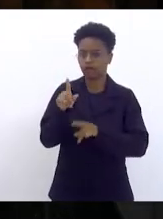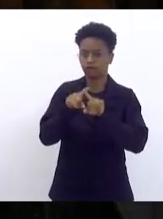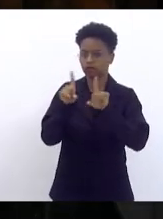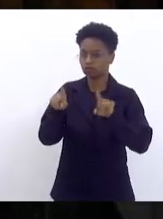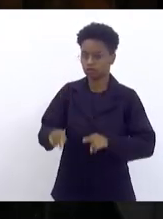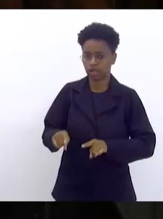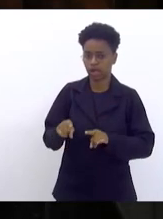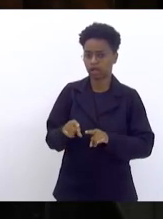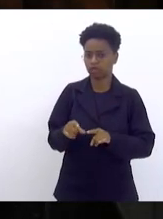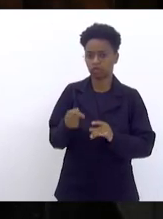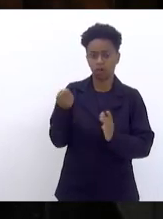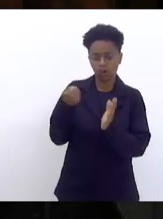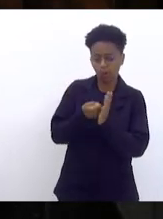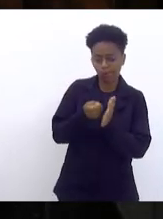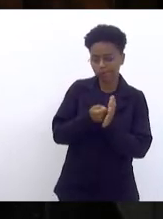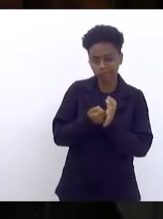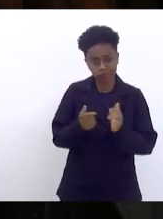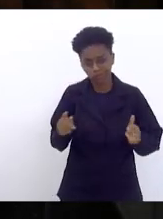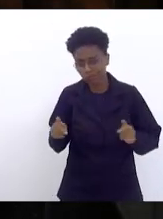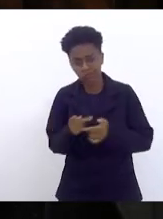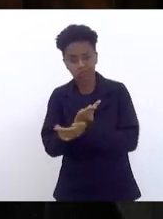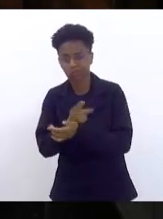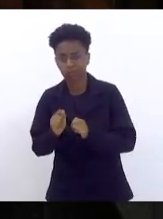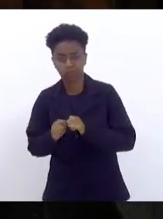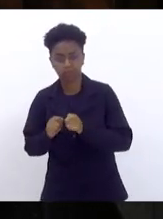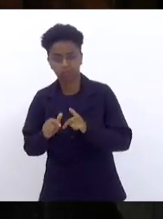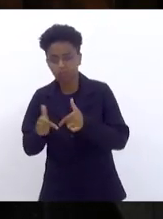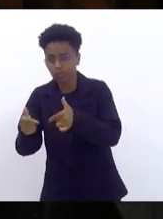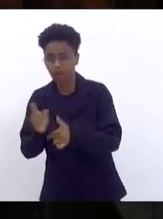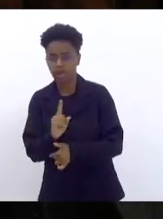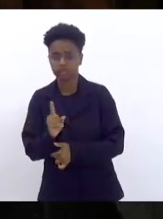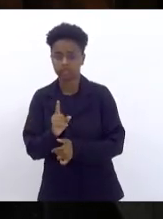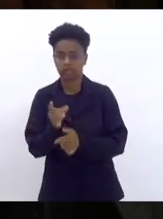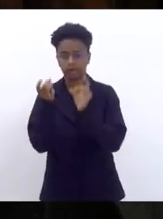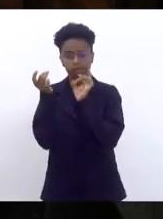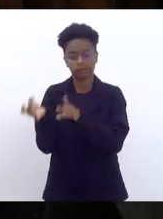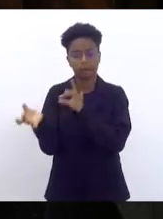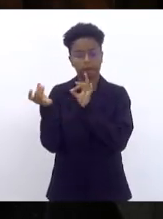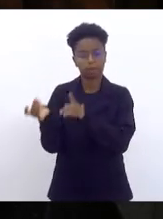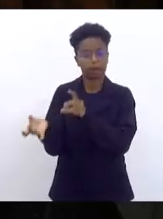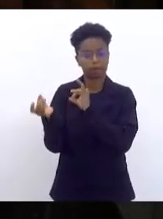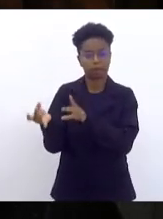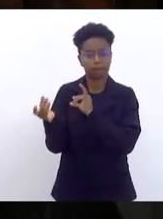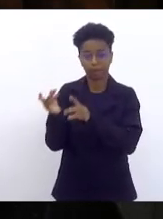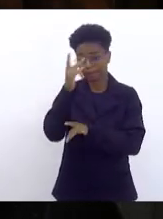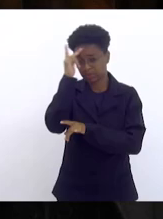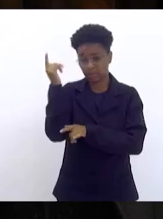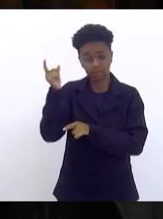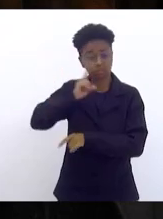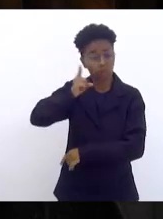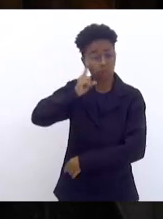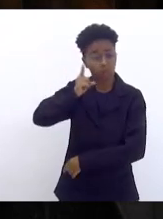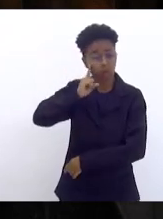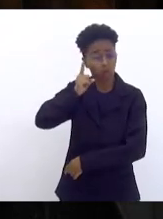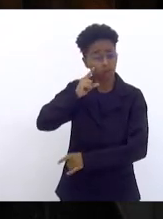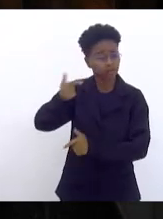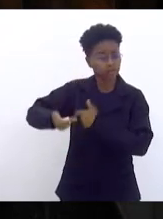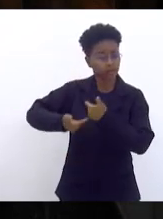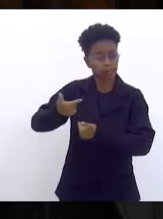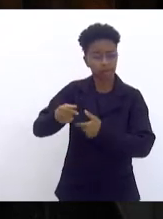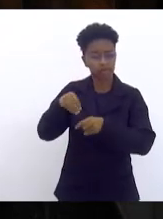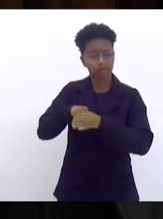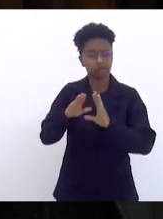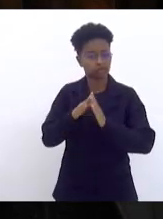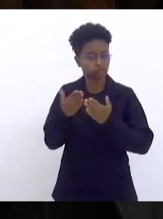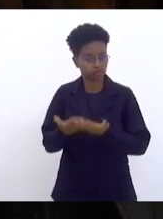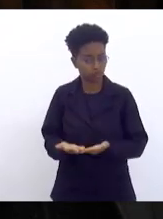suas obrigações, deixa esses funcionários que trabalham diariamente nas nossas escolas